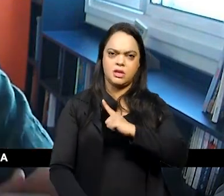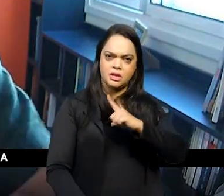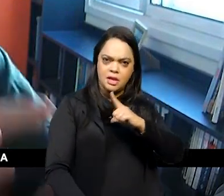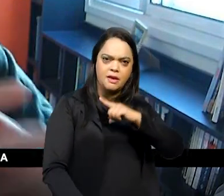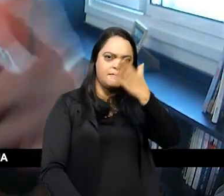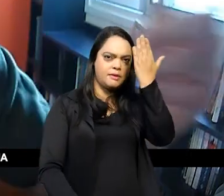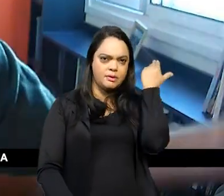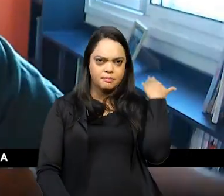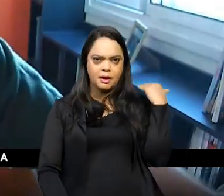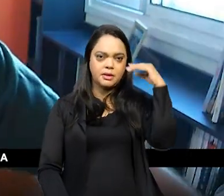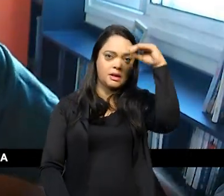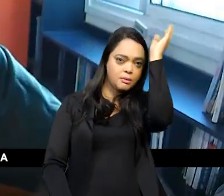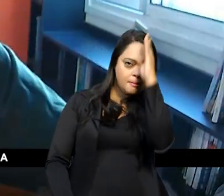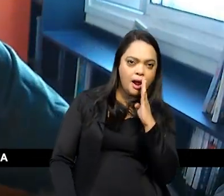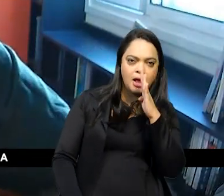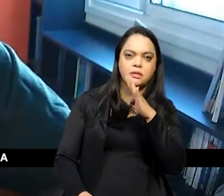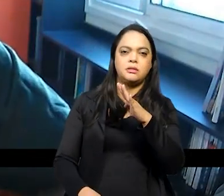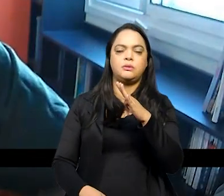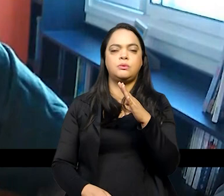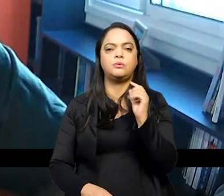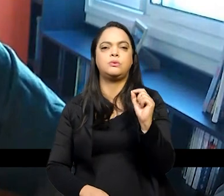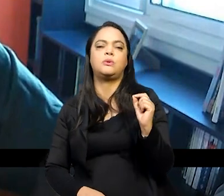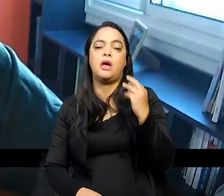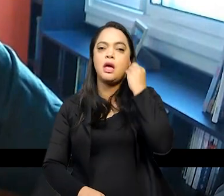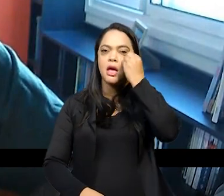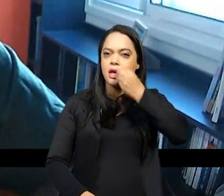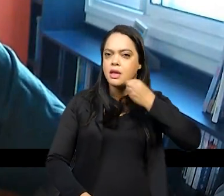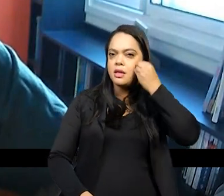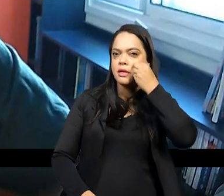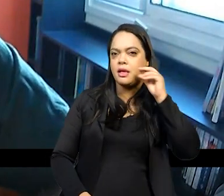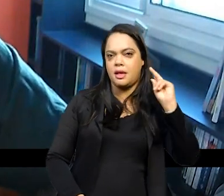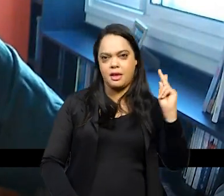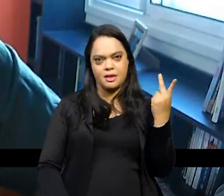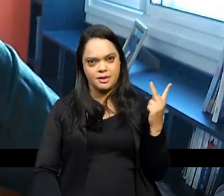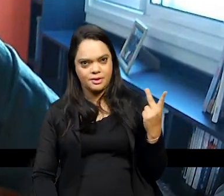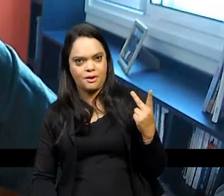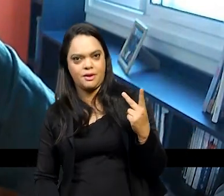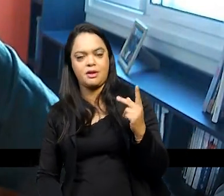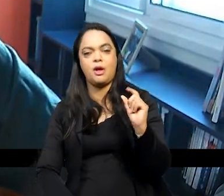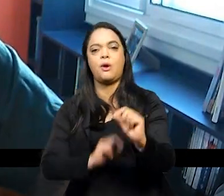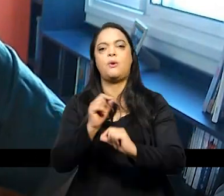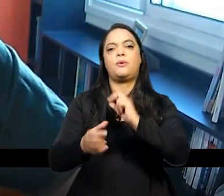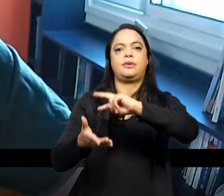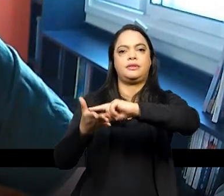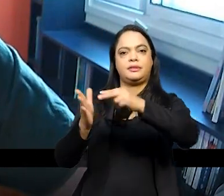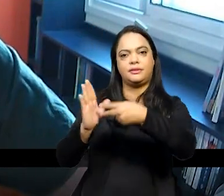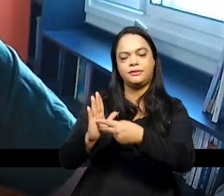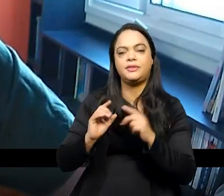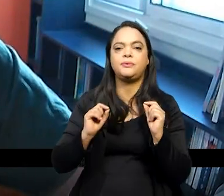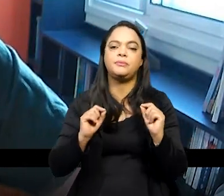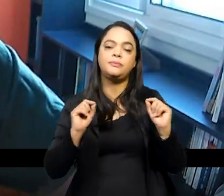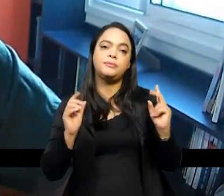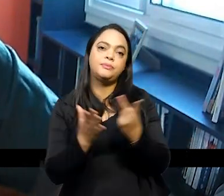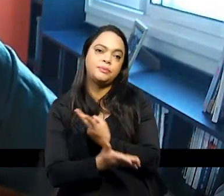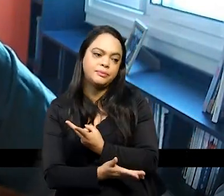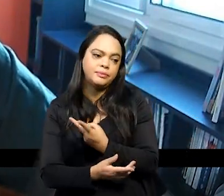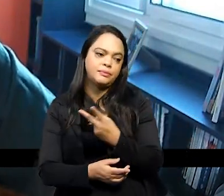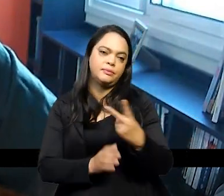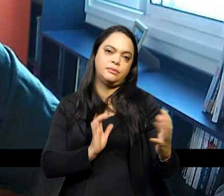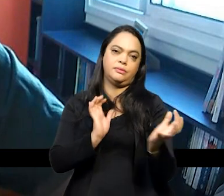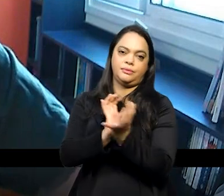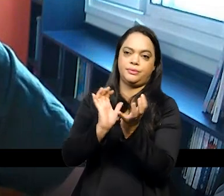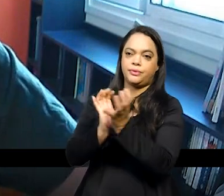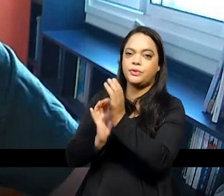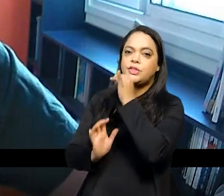no Brasil no processo de independência uma experiência histórica o é uma experiência histórica? é uma situação onde um conjunto de